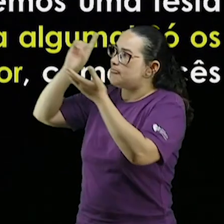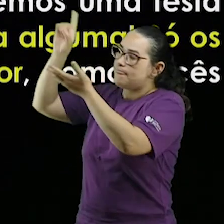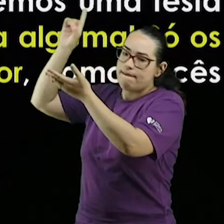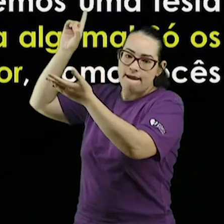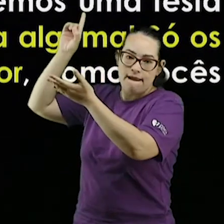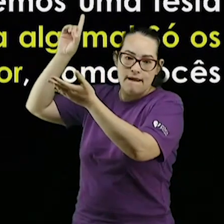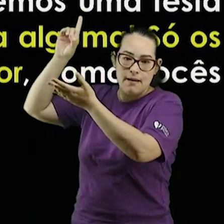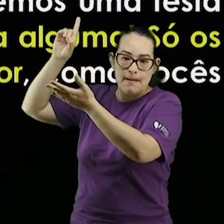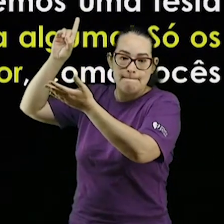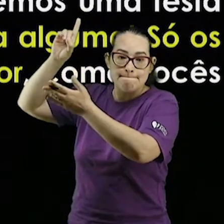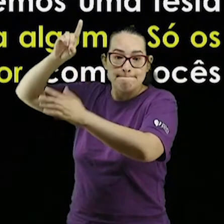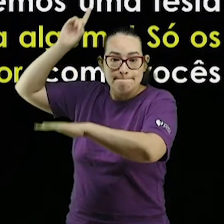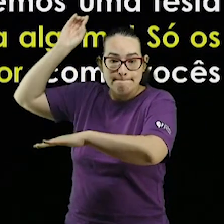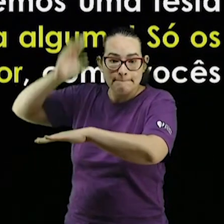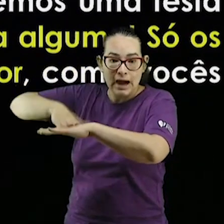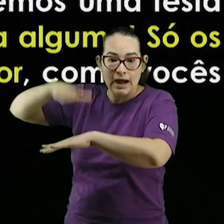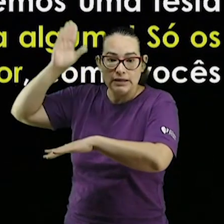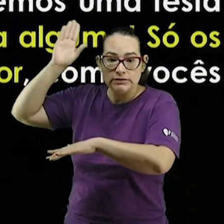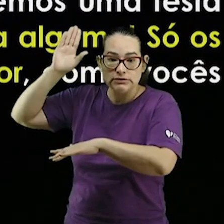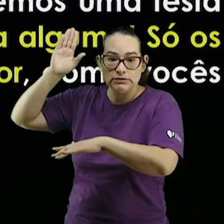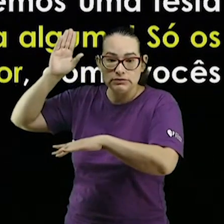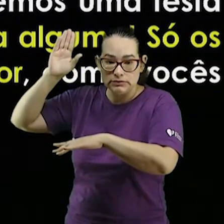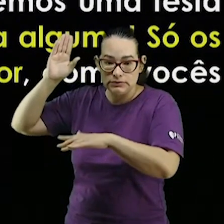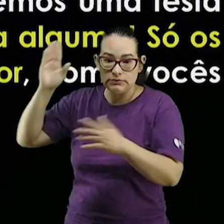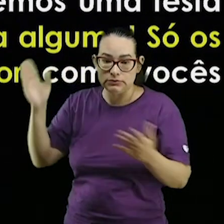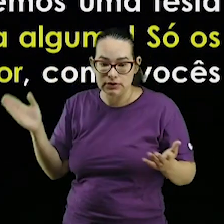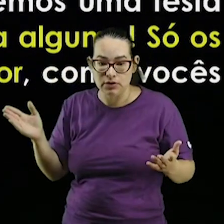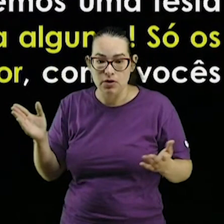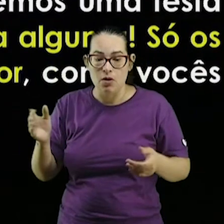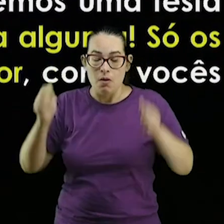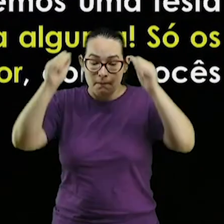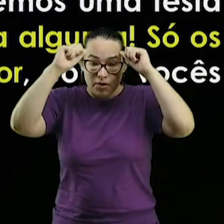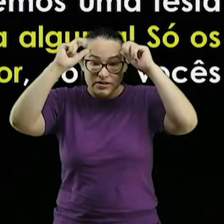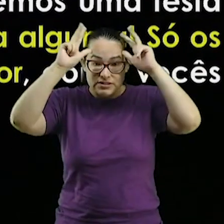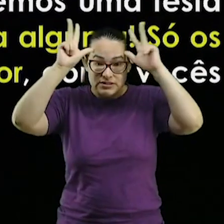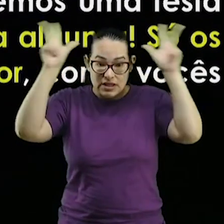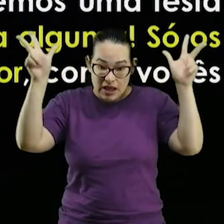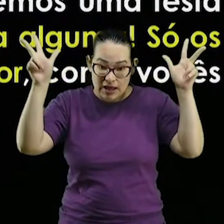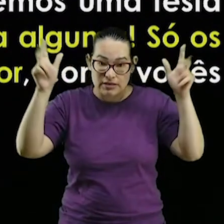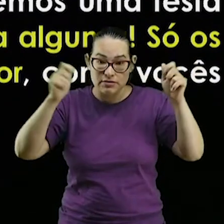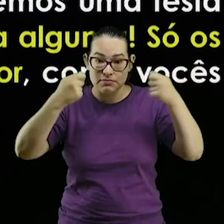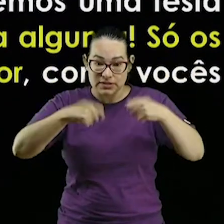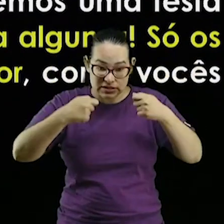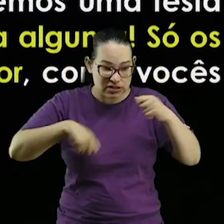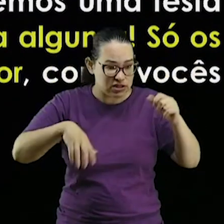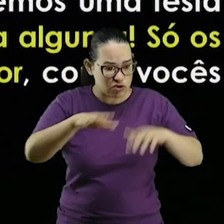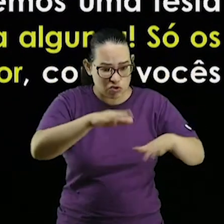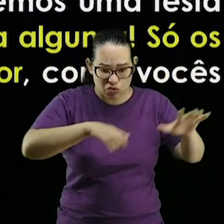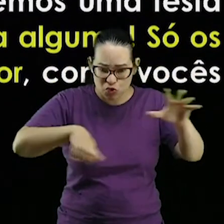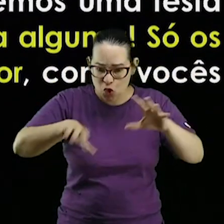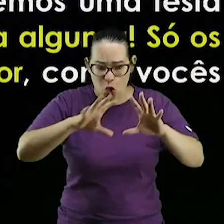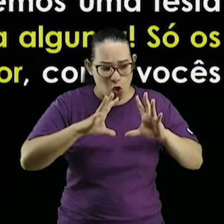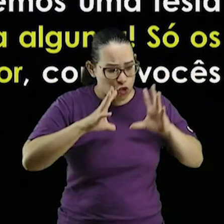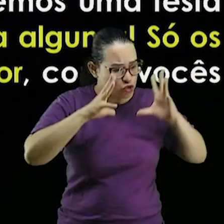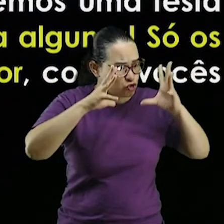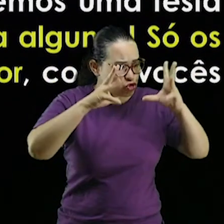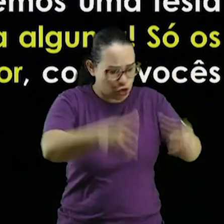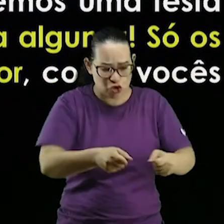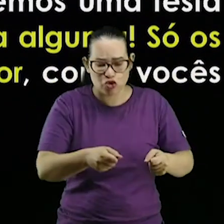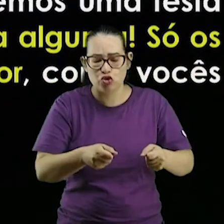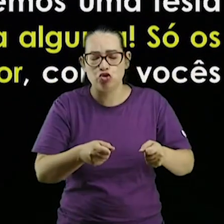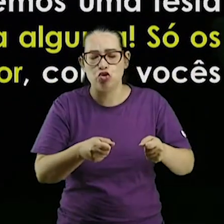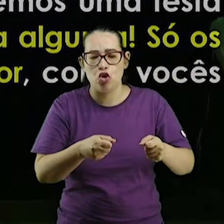mas diga-me quem irá Moisés respondeu temos que levar todos os jovens